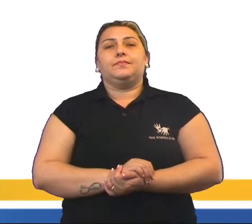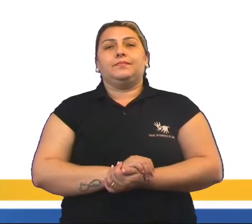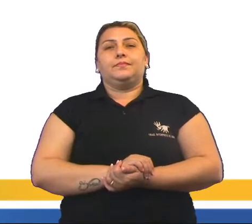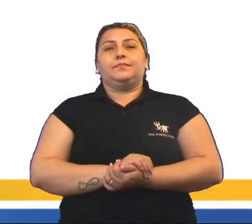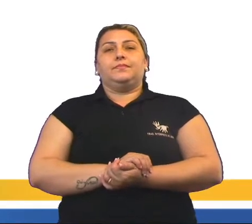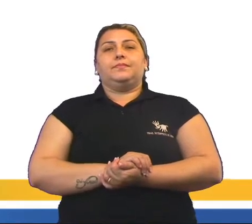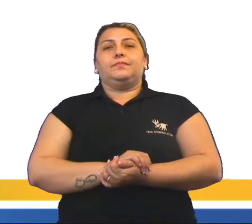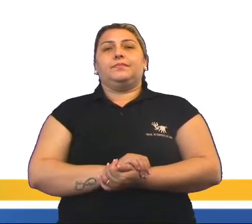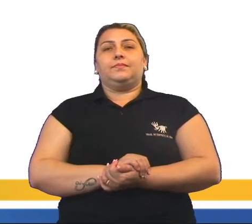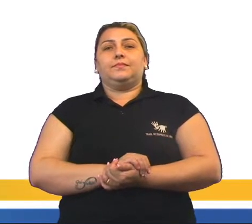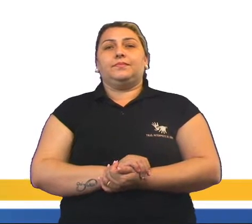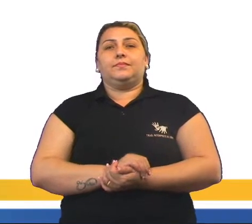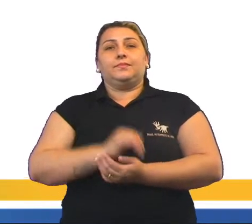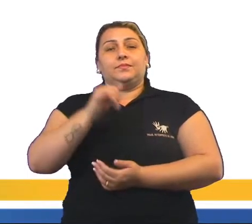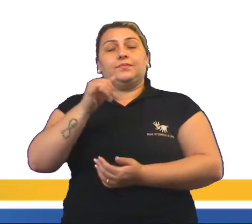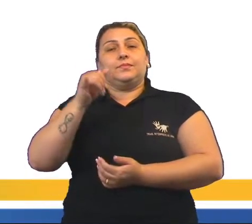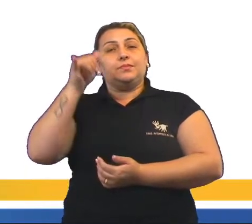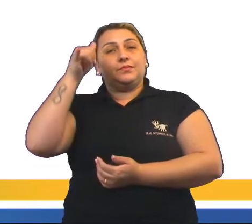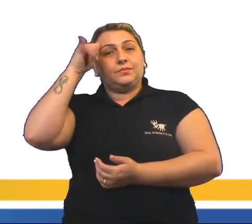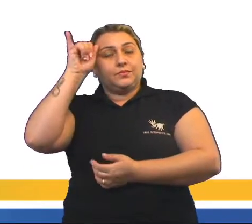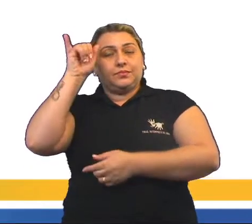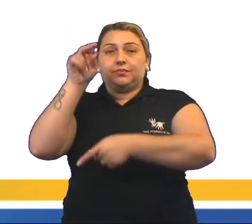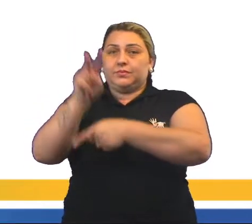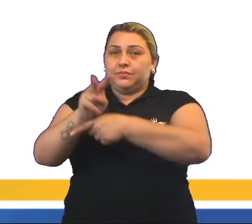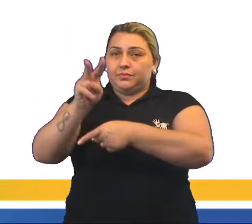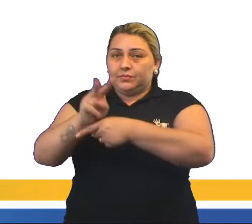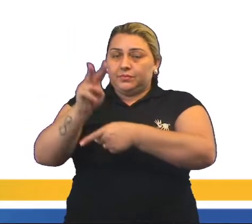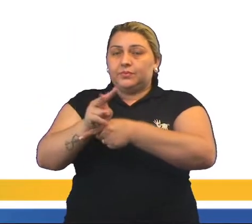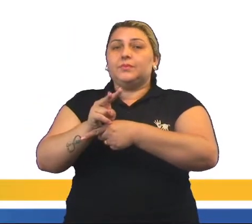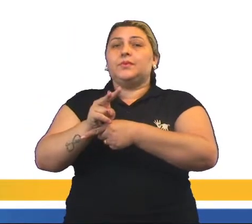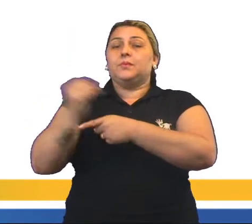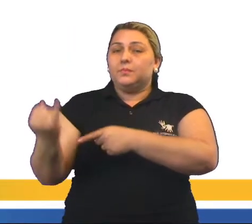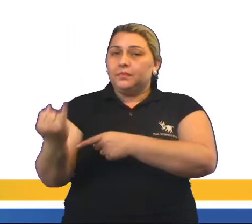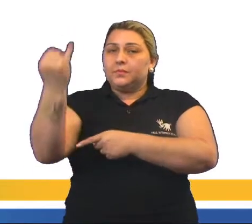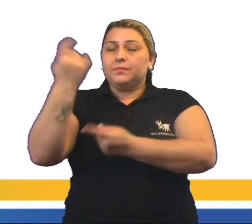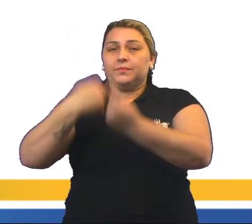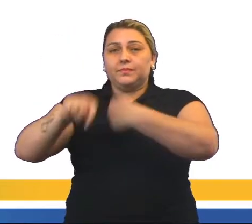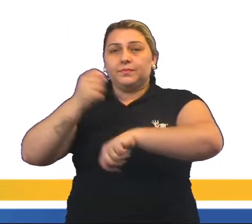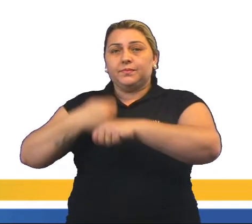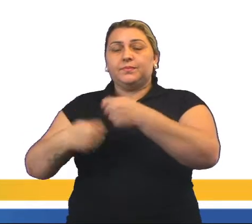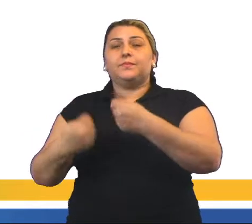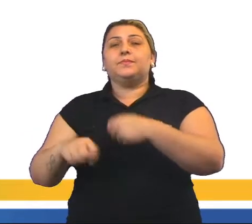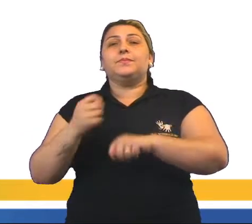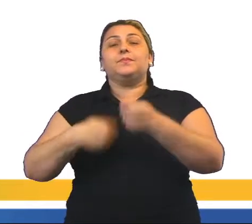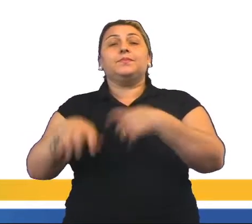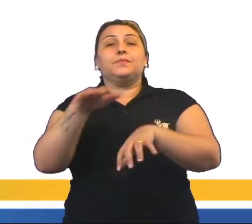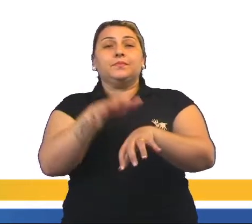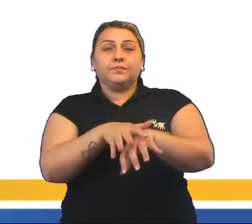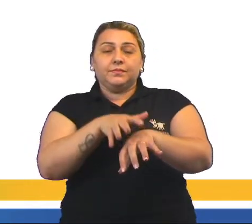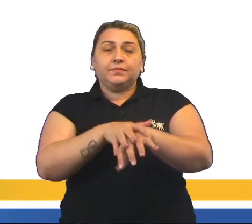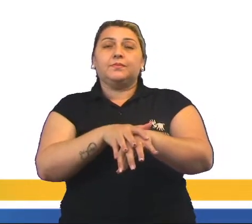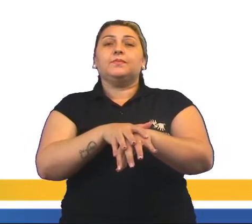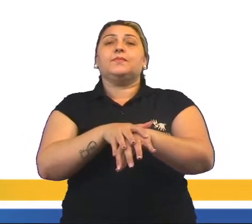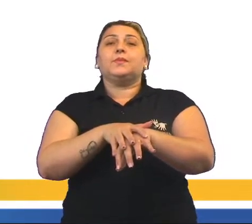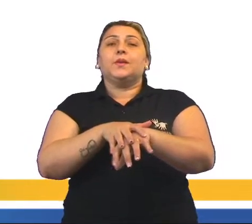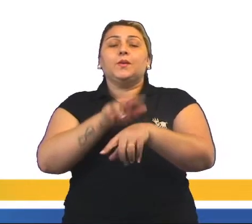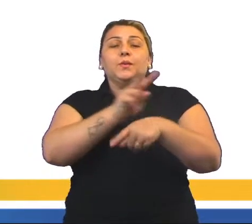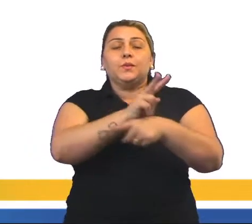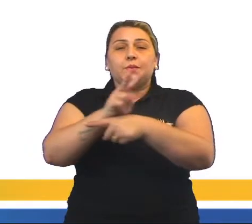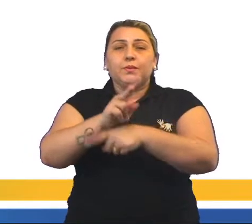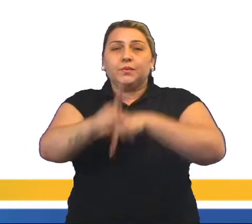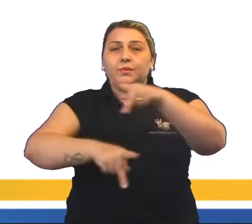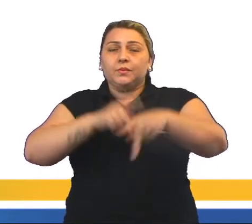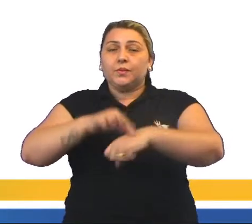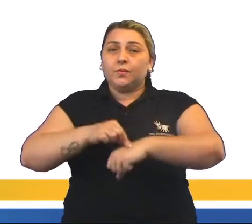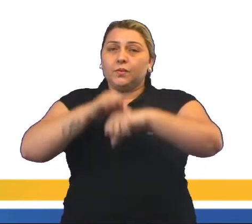A pecuária desempenhou um papel fundamental na economia colonial. Ela não somente abastecia a população com